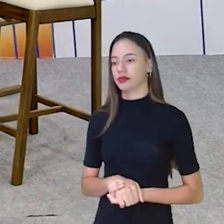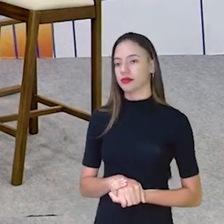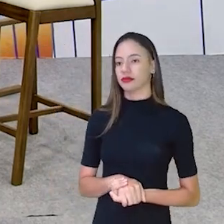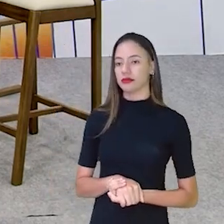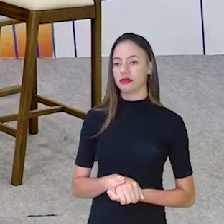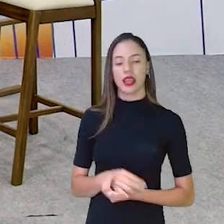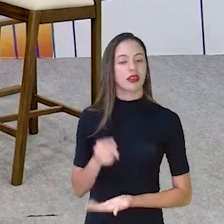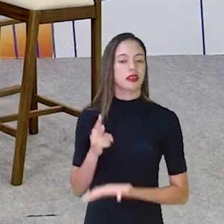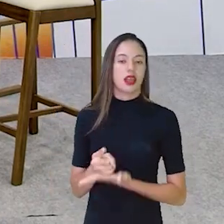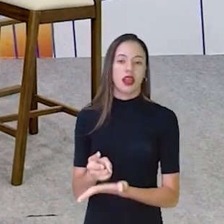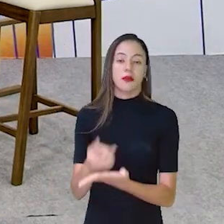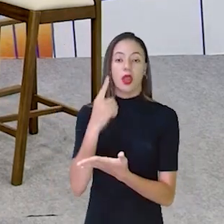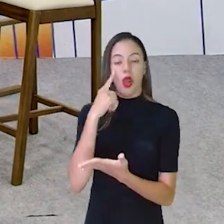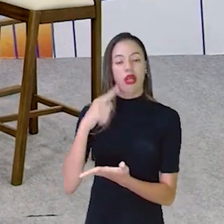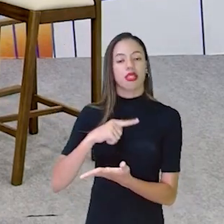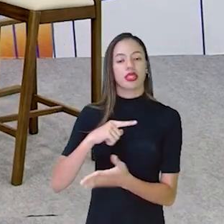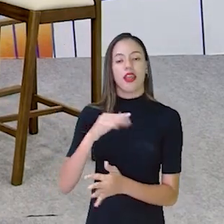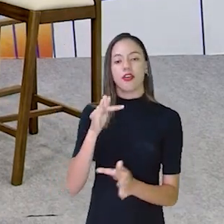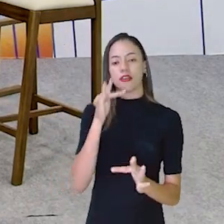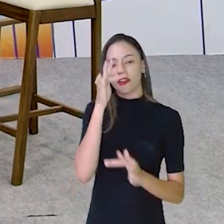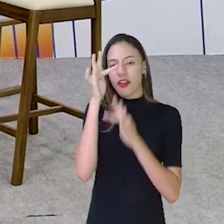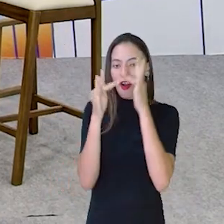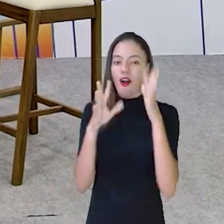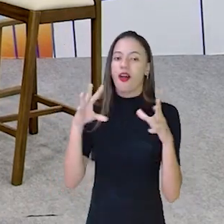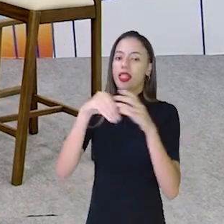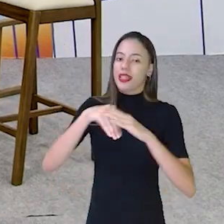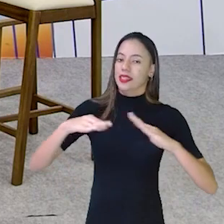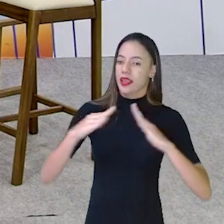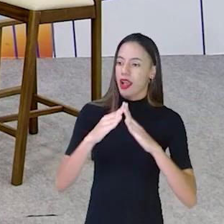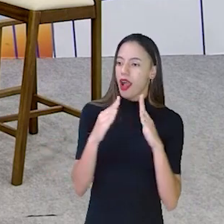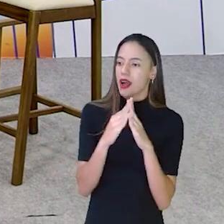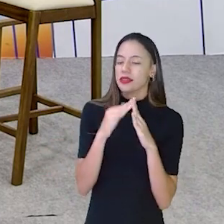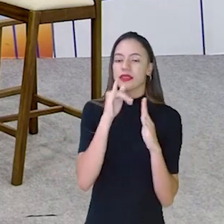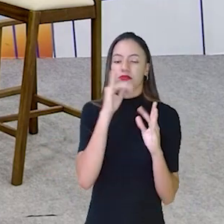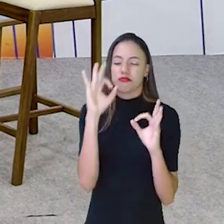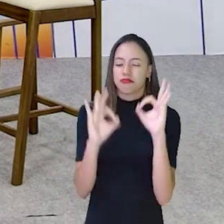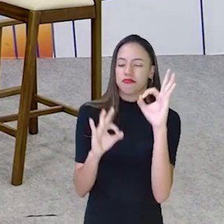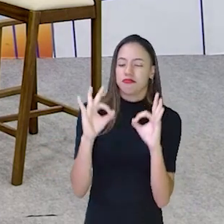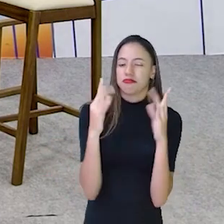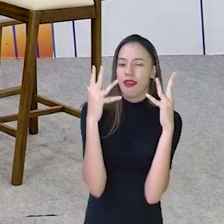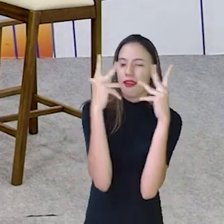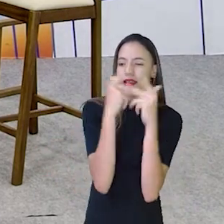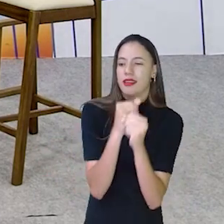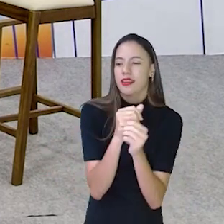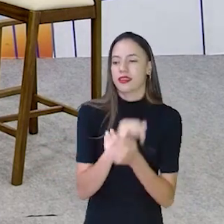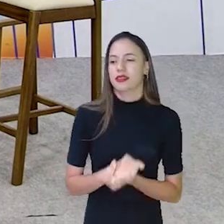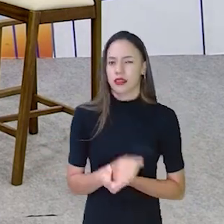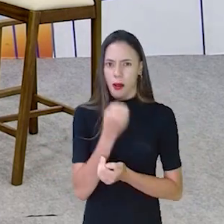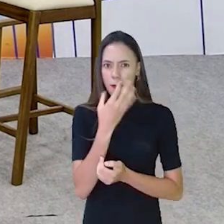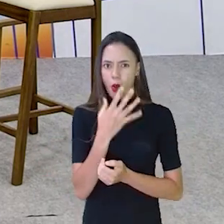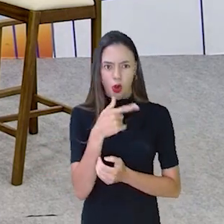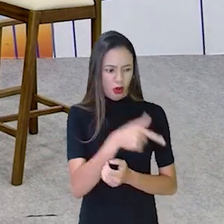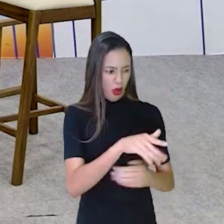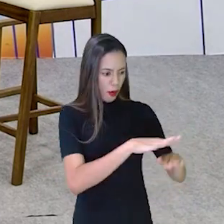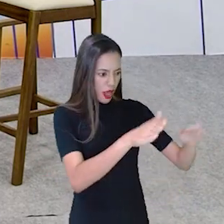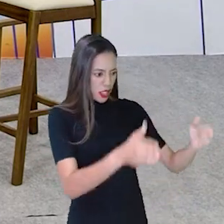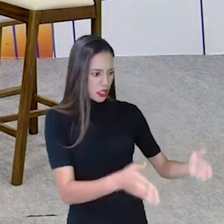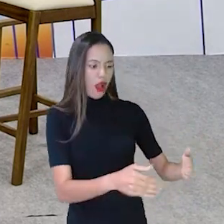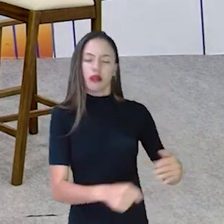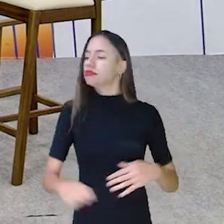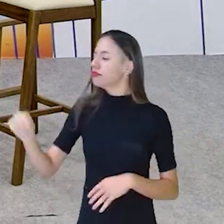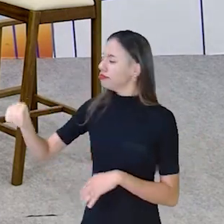É sempre bom ter flores em casa, né? Alguma coisa pra enfeitar. É legal, né? Fica bom assim? Pronto. Fica. Fica. melhorou.